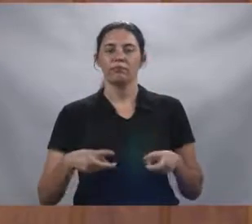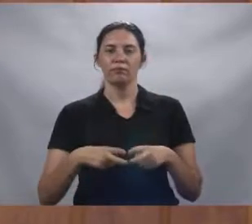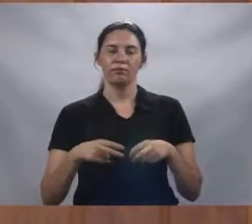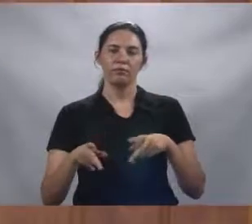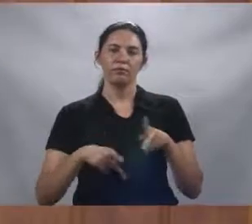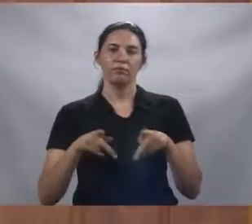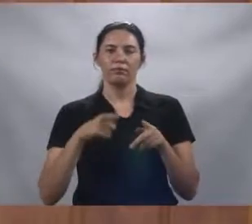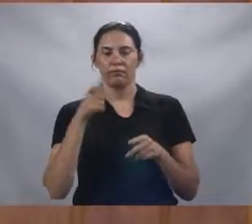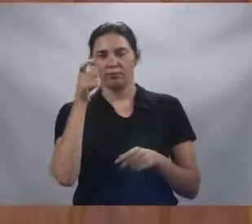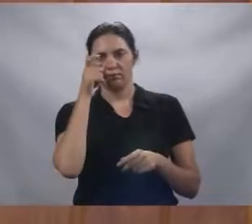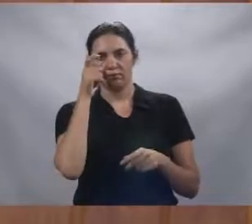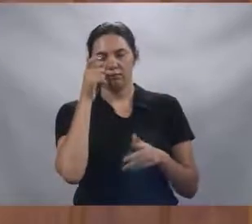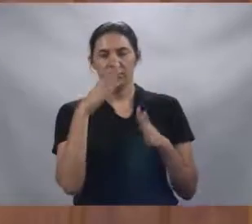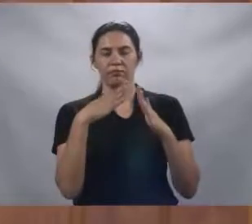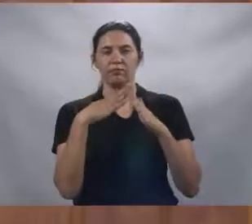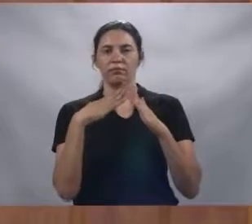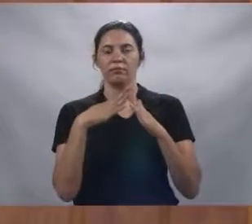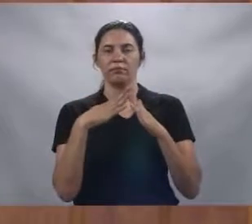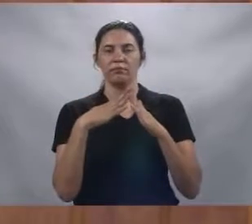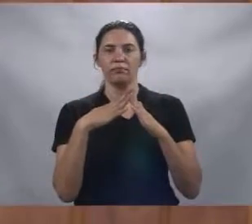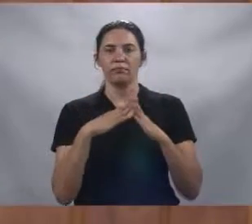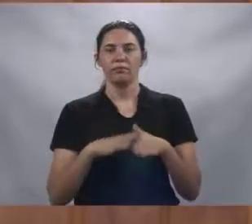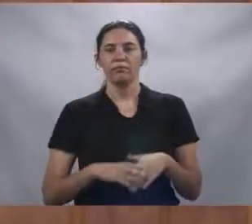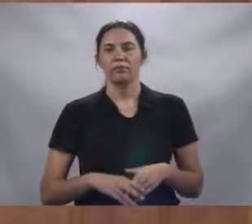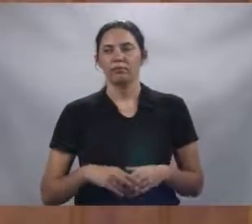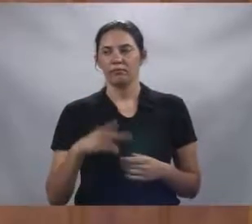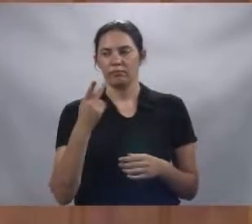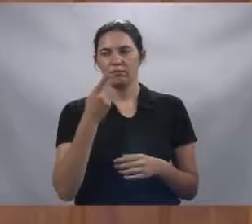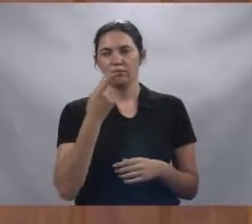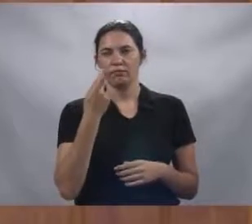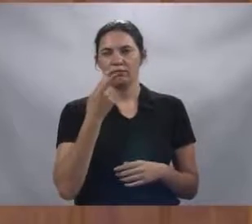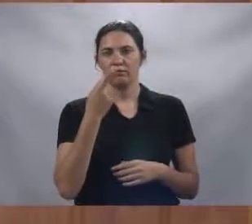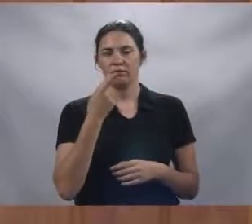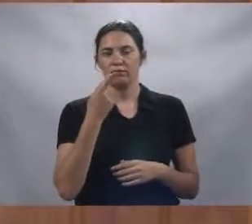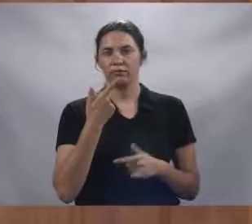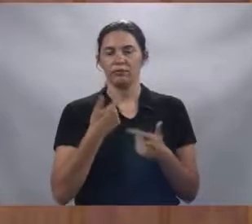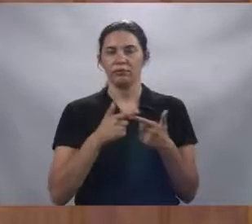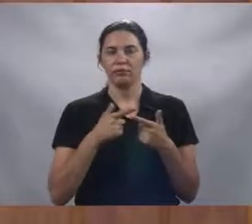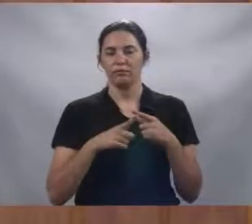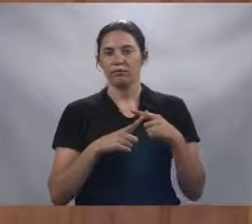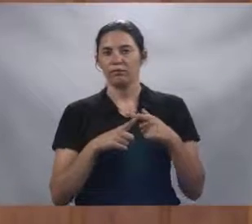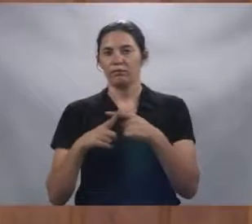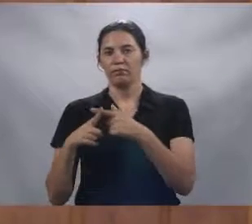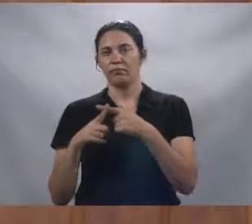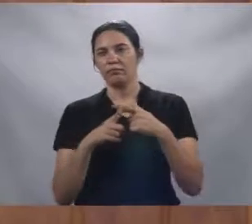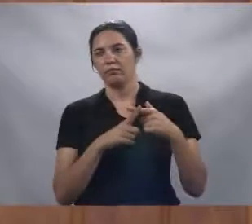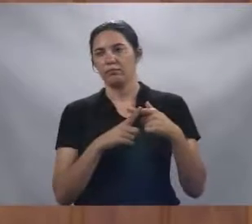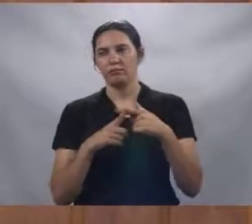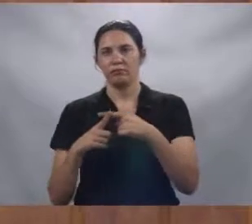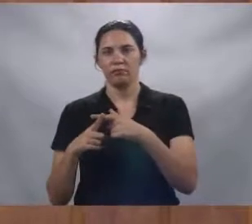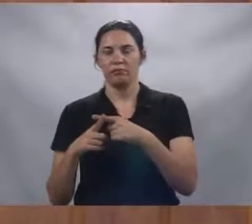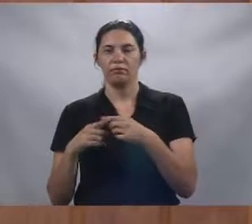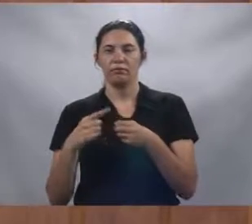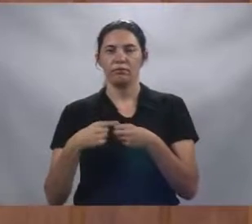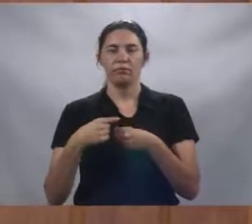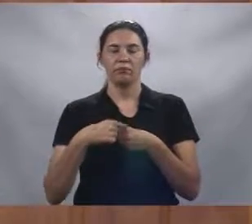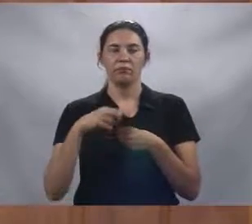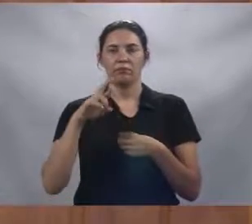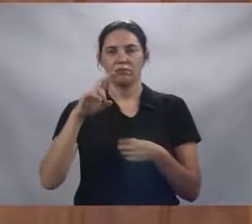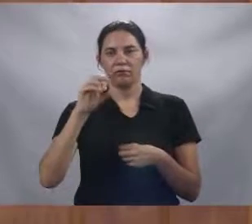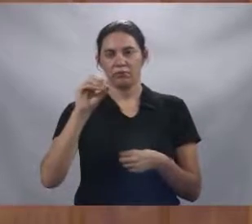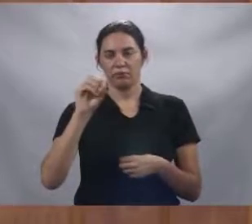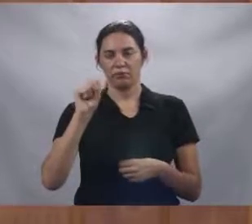pessoas que nos assistem de casa e venho falar sobre o cemitério de Rosália.